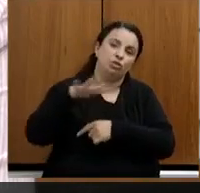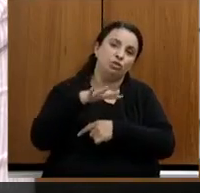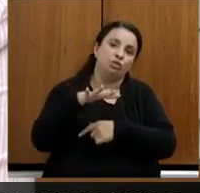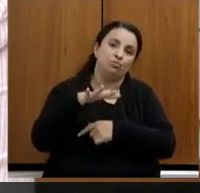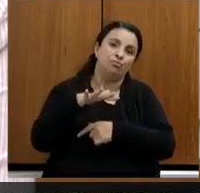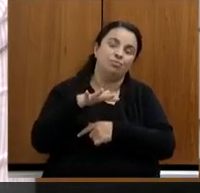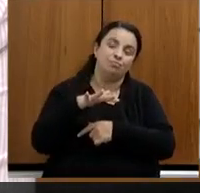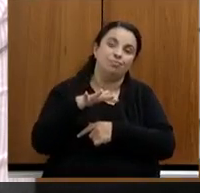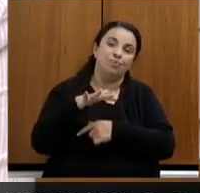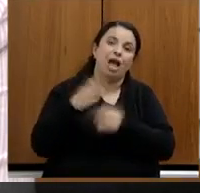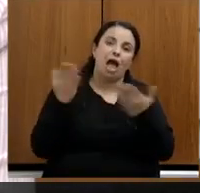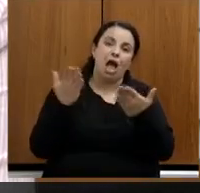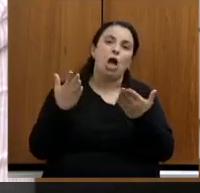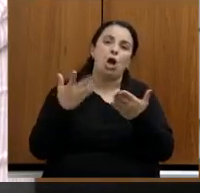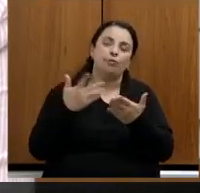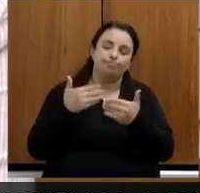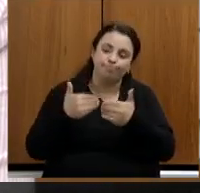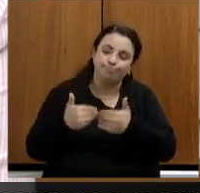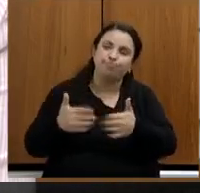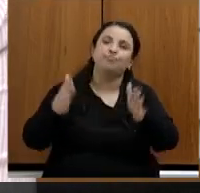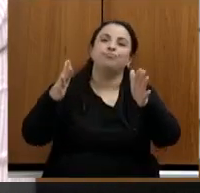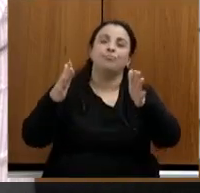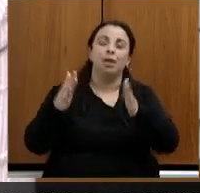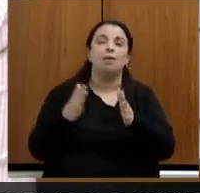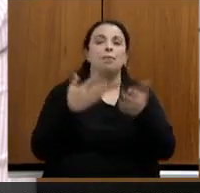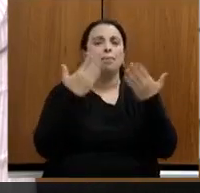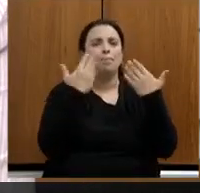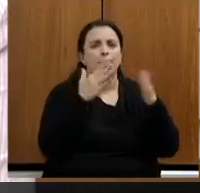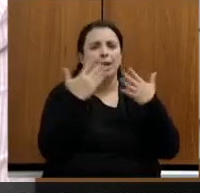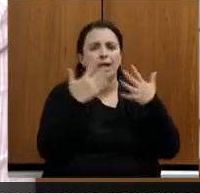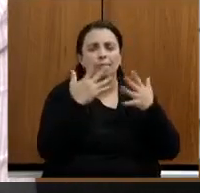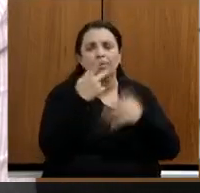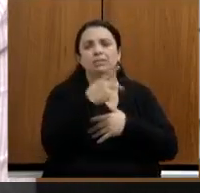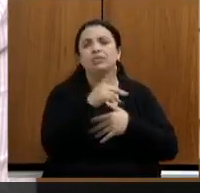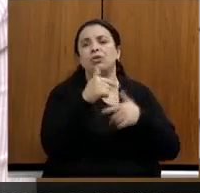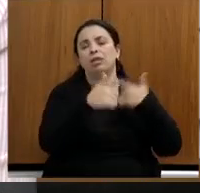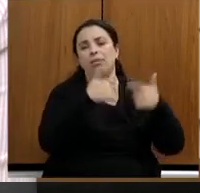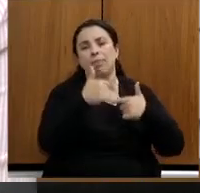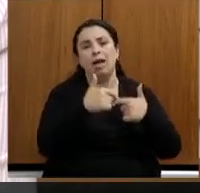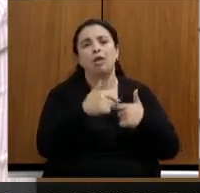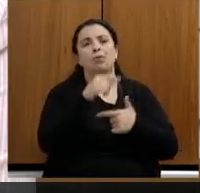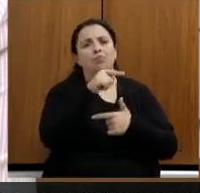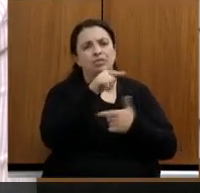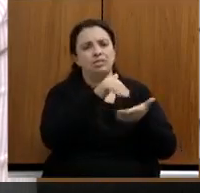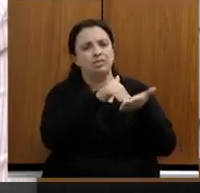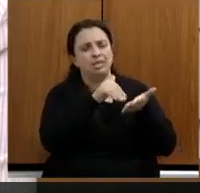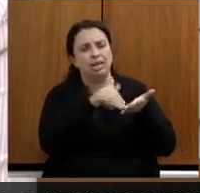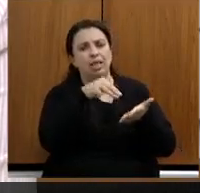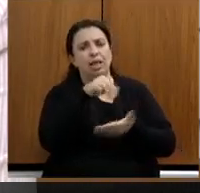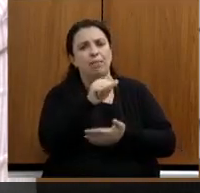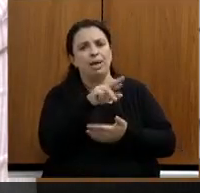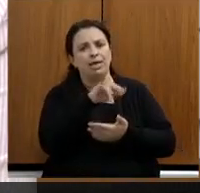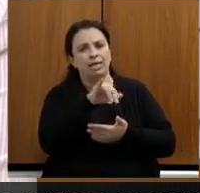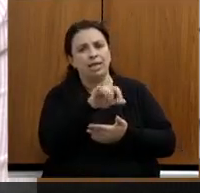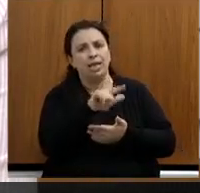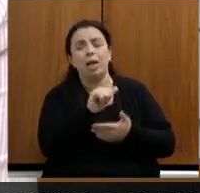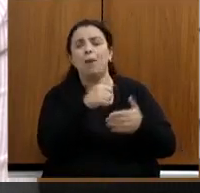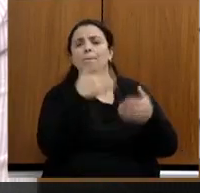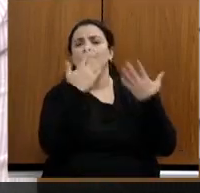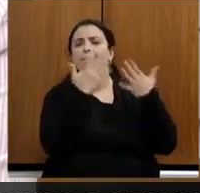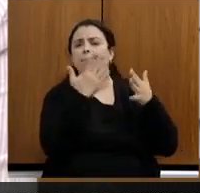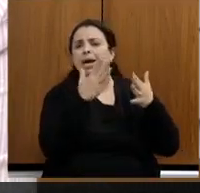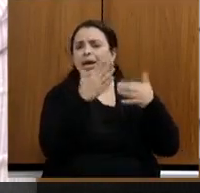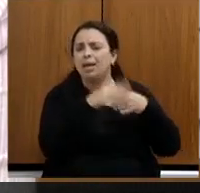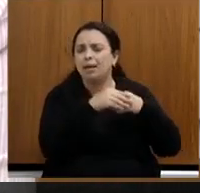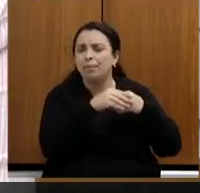andando parabéns a vocês por esse trabalho parabéns Marília por se envolver com a nossa recuperação